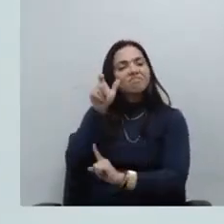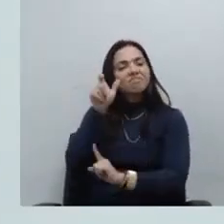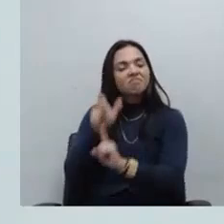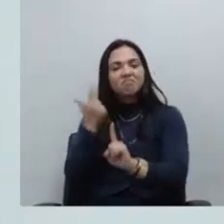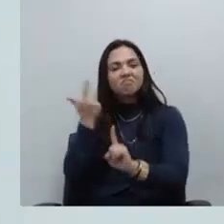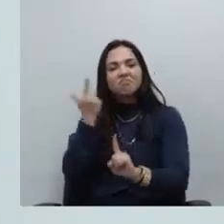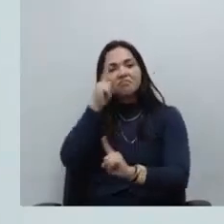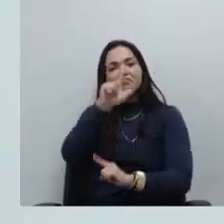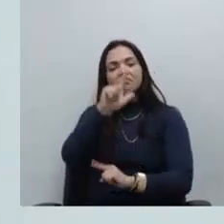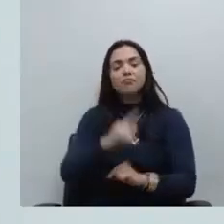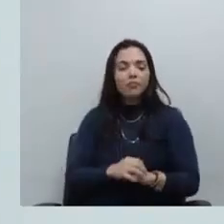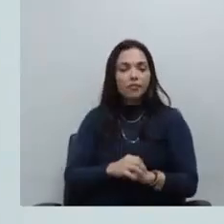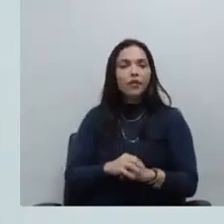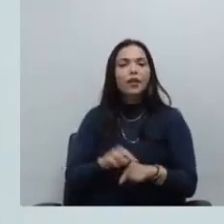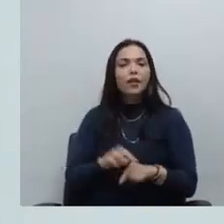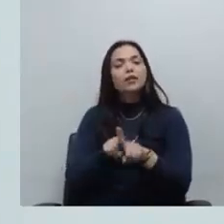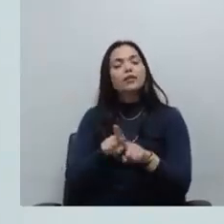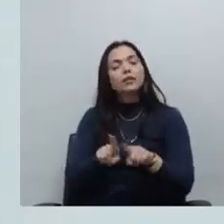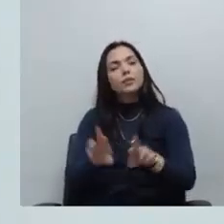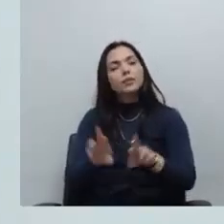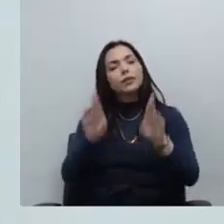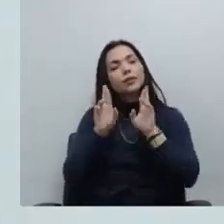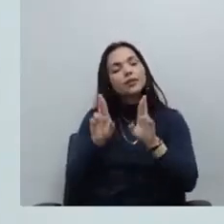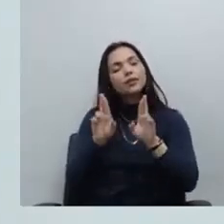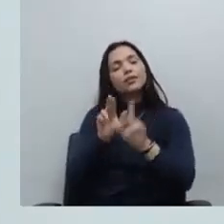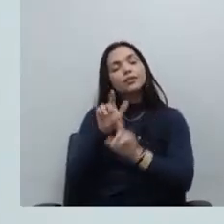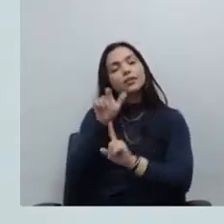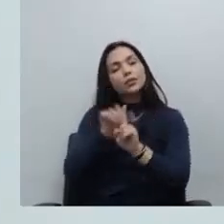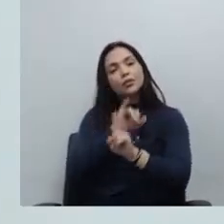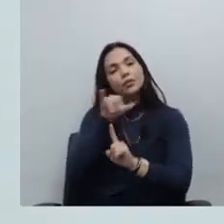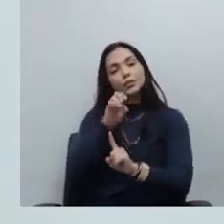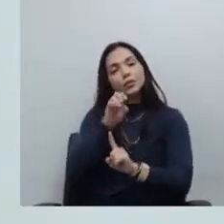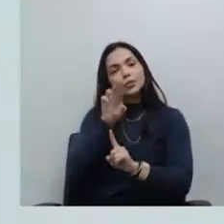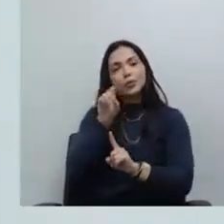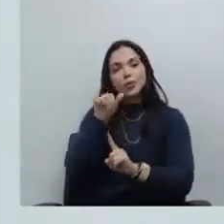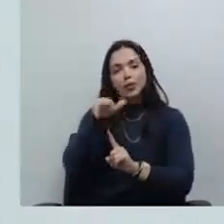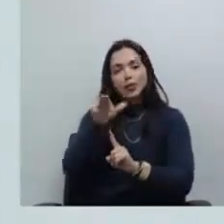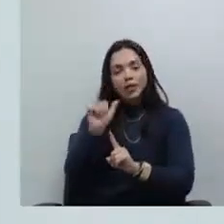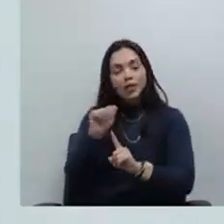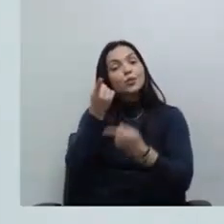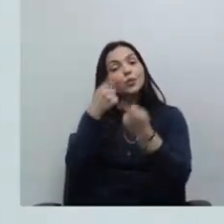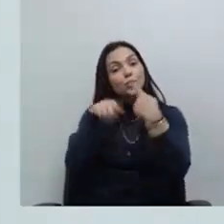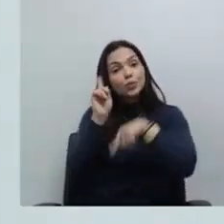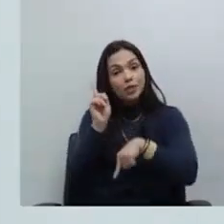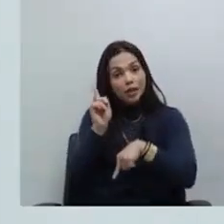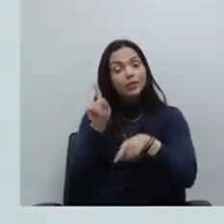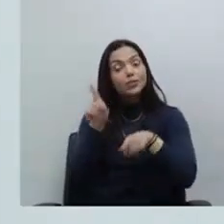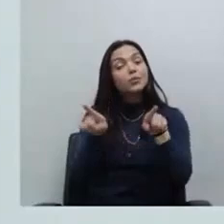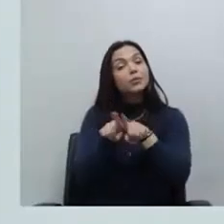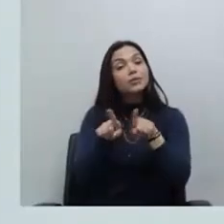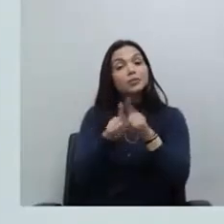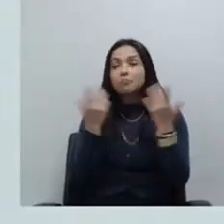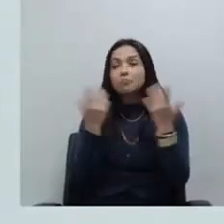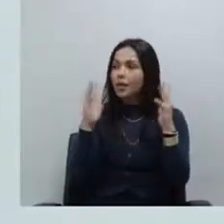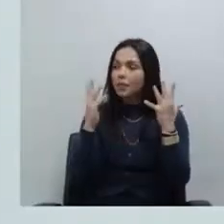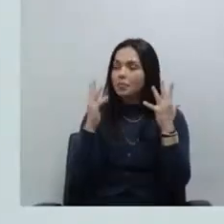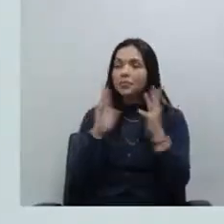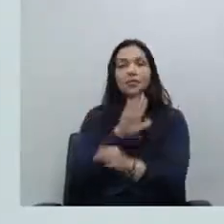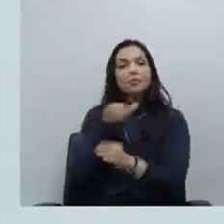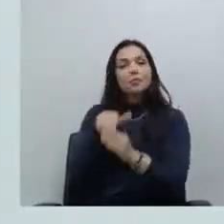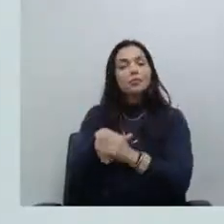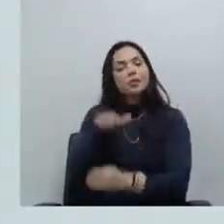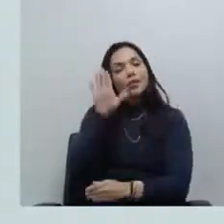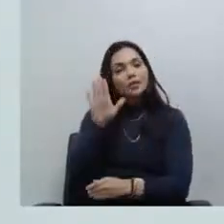vou desejar a Jordana aqui sucesso e cumprimentar a pré-eleição também